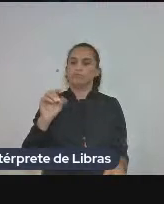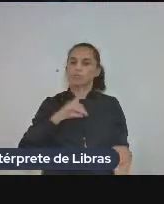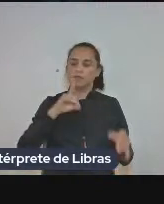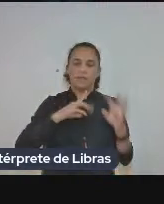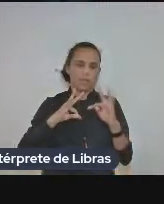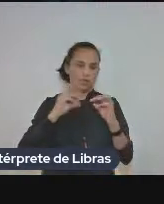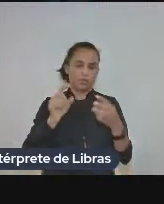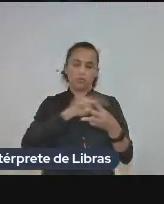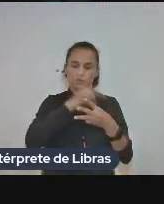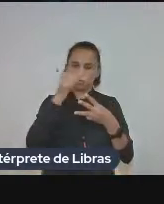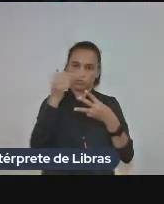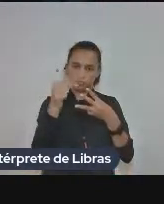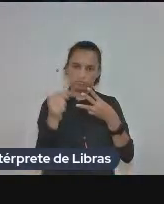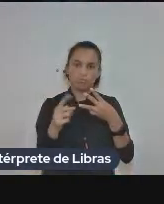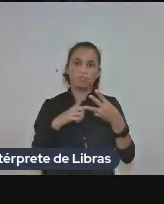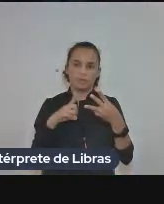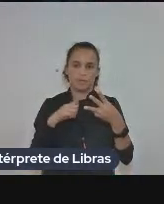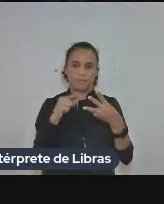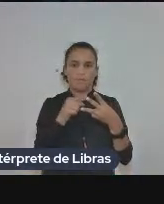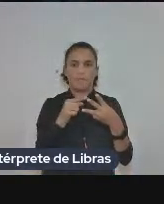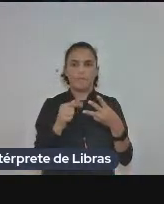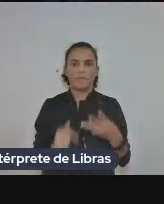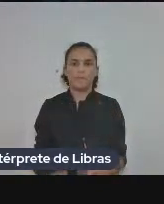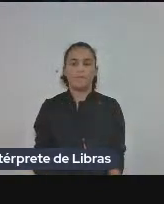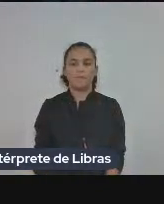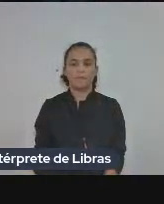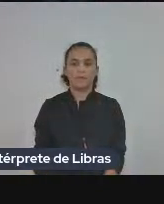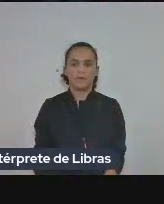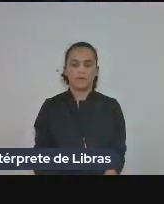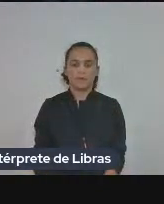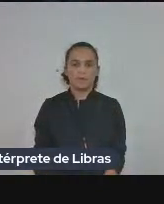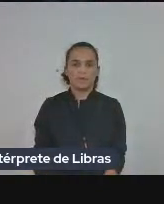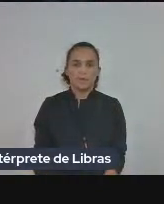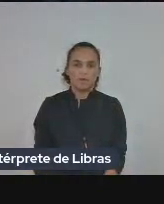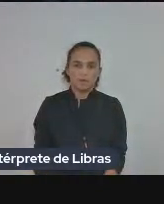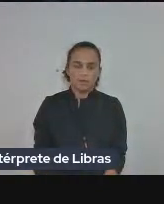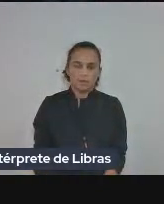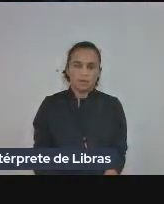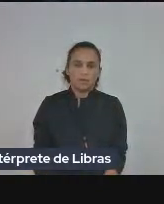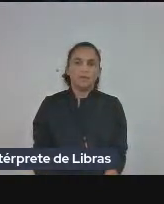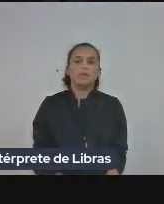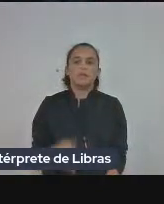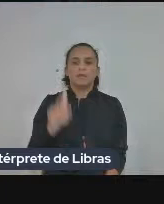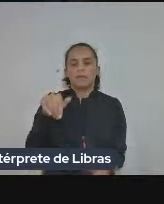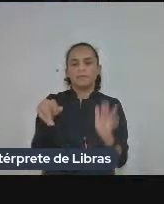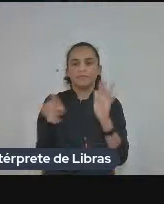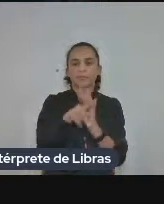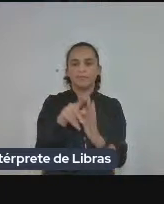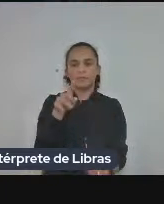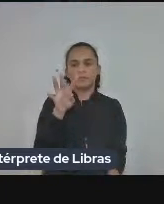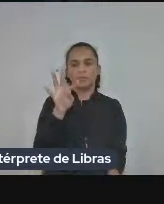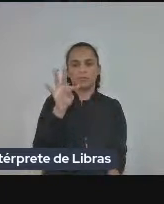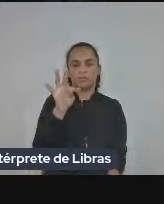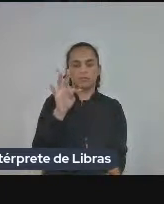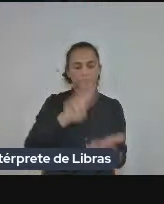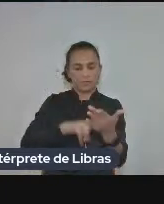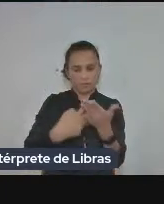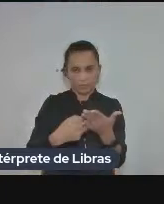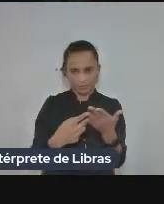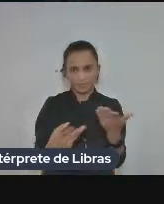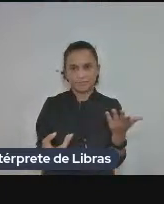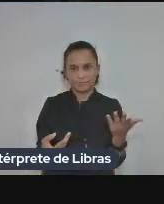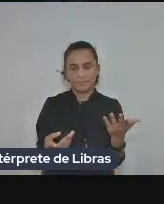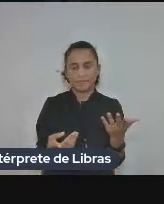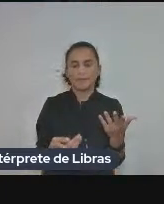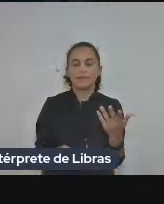edições as três edições e que podemos atribuir aos tradutores desses textos e